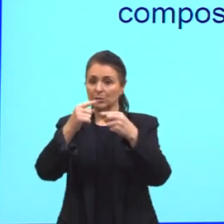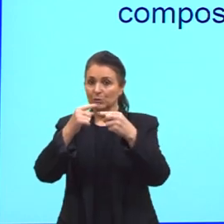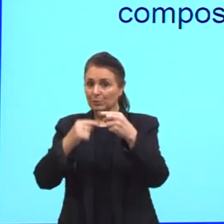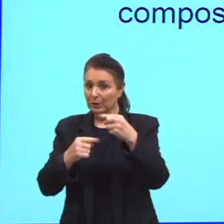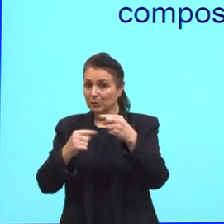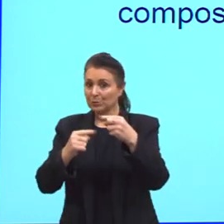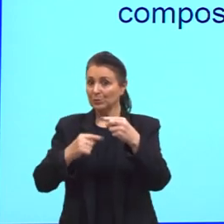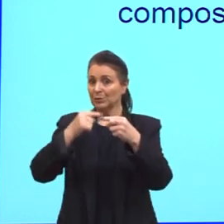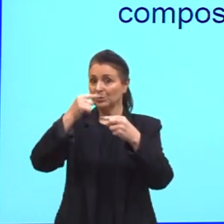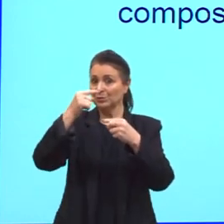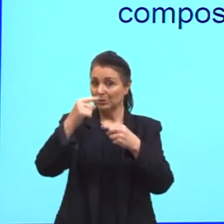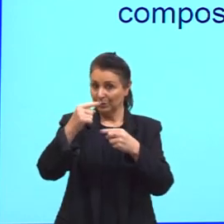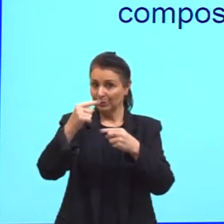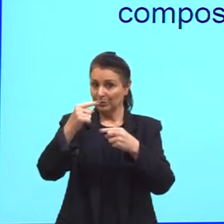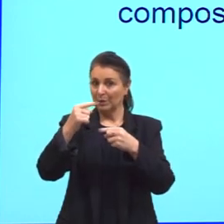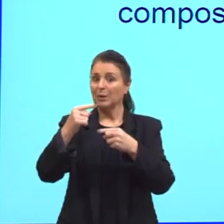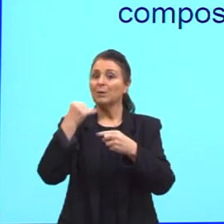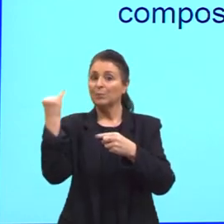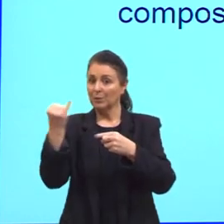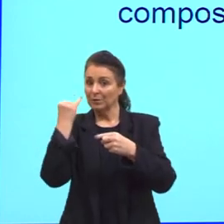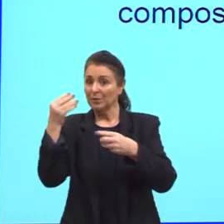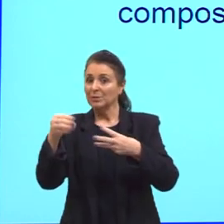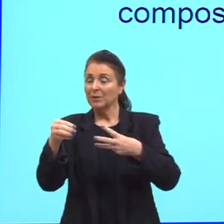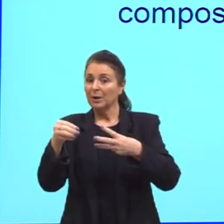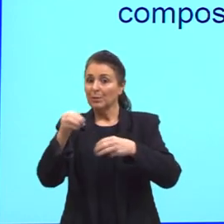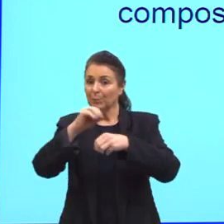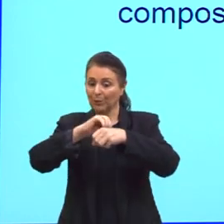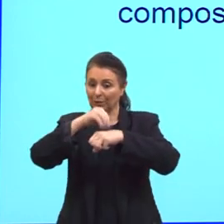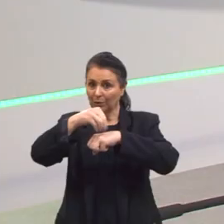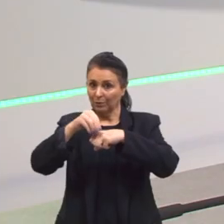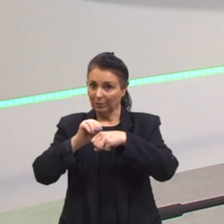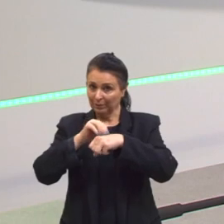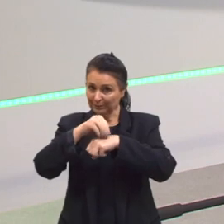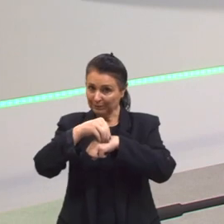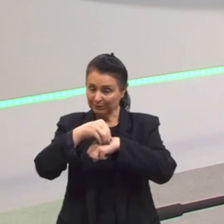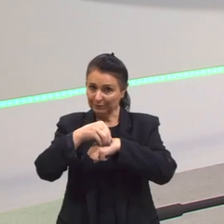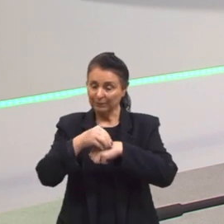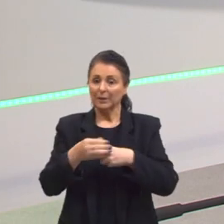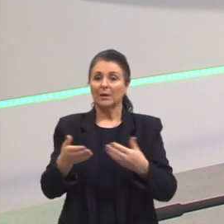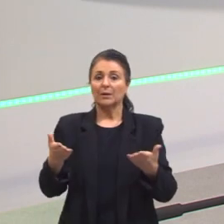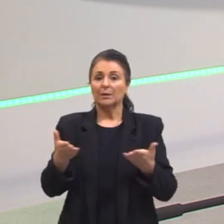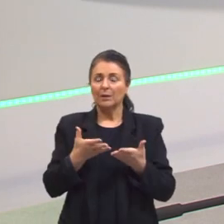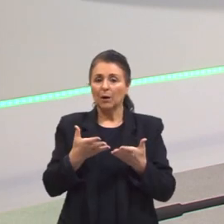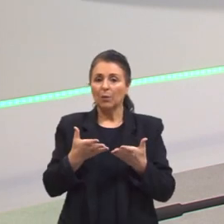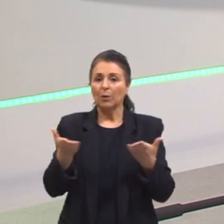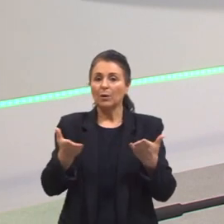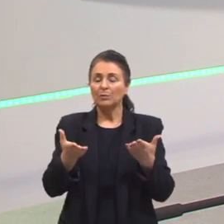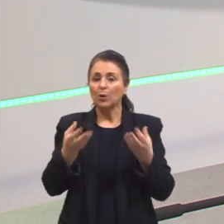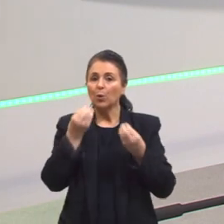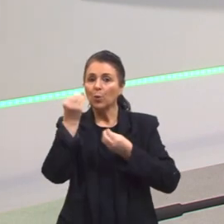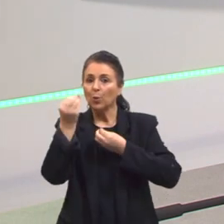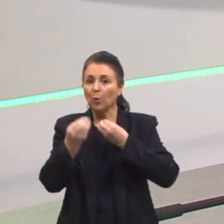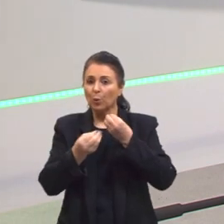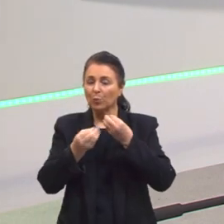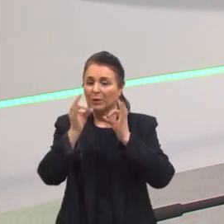peso molecular. Então, agora nós vamos ver um pouquinho da composição do sangue.